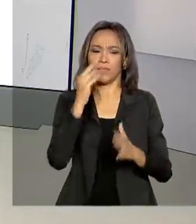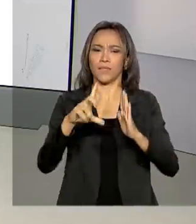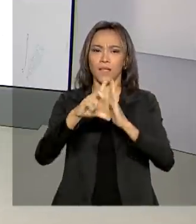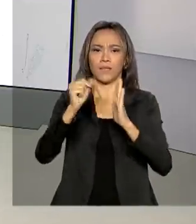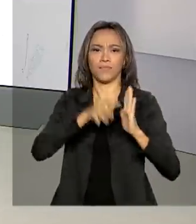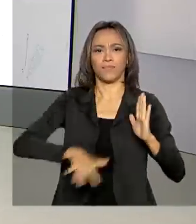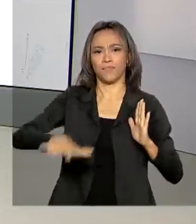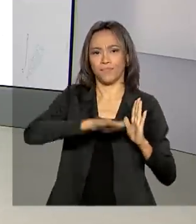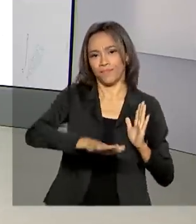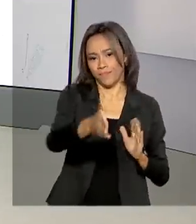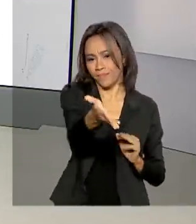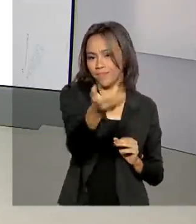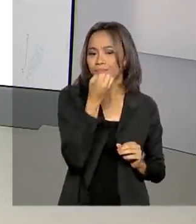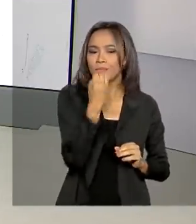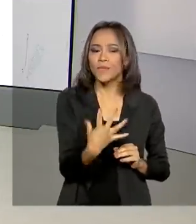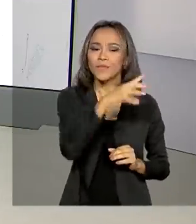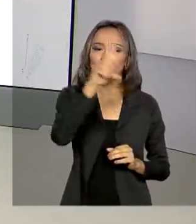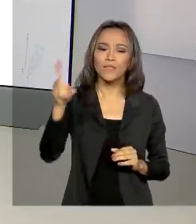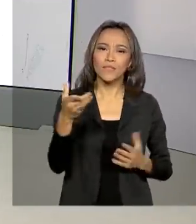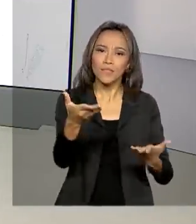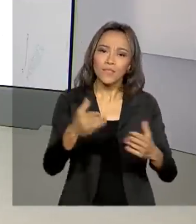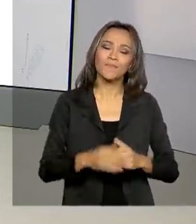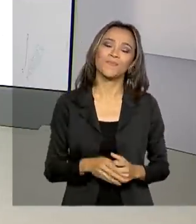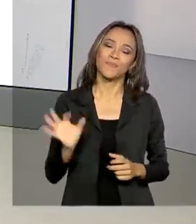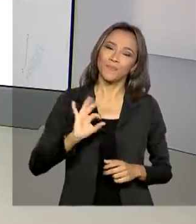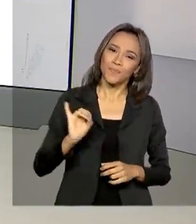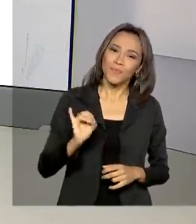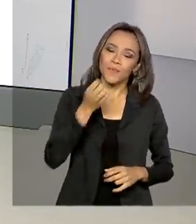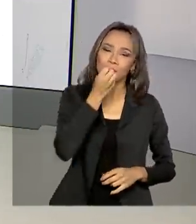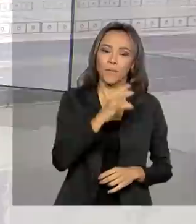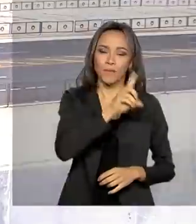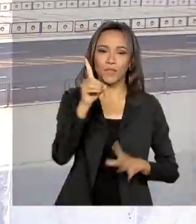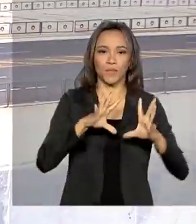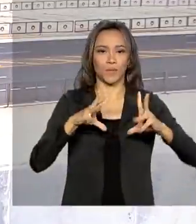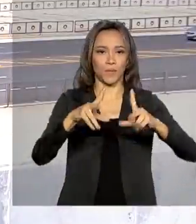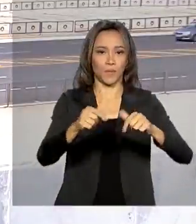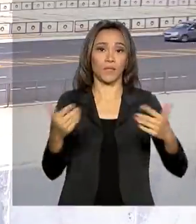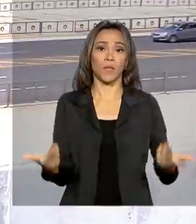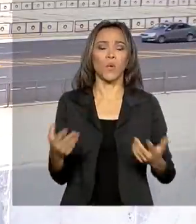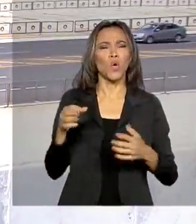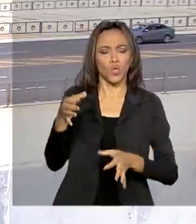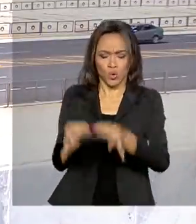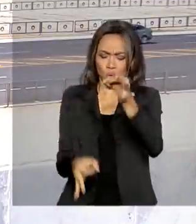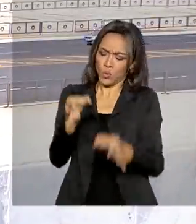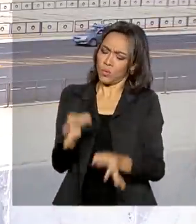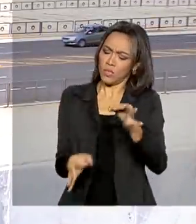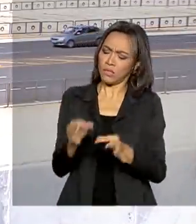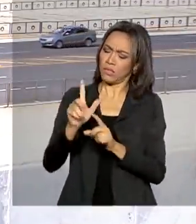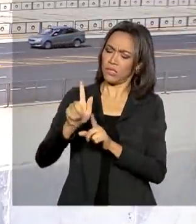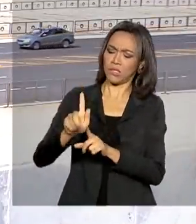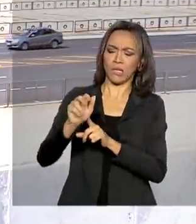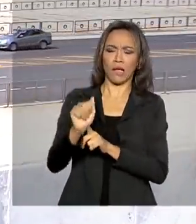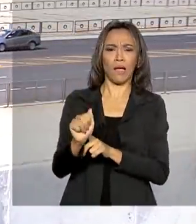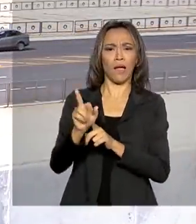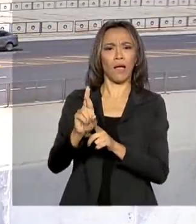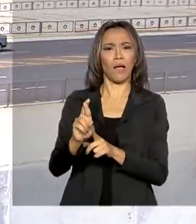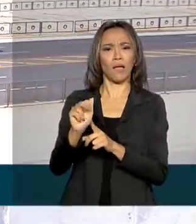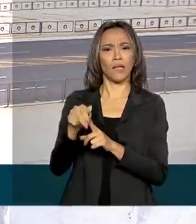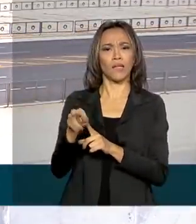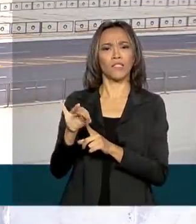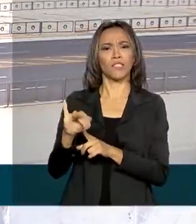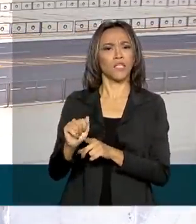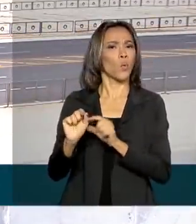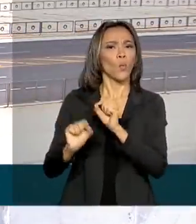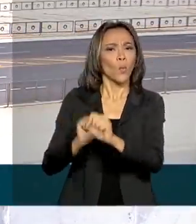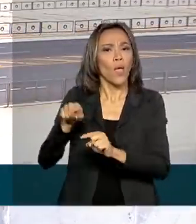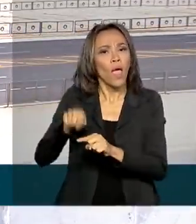Selma, bom dia para você. Oi, Renata, bom dia a você e a todos. Olha, o Juiz de Garantias seria um magistrado a mais que passaria a